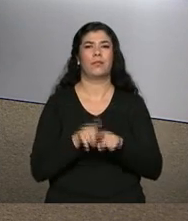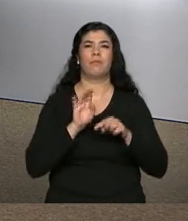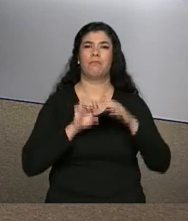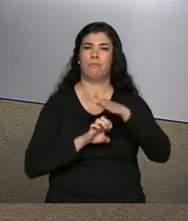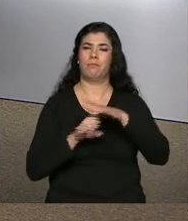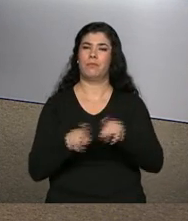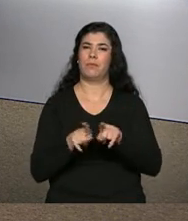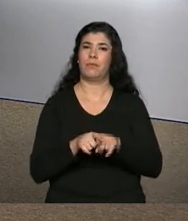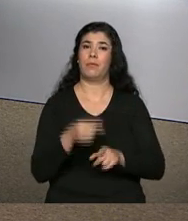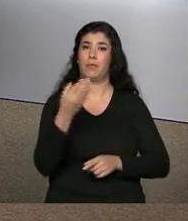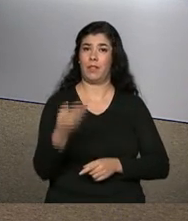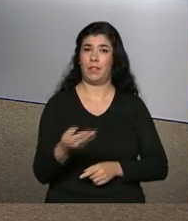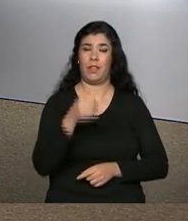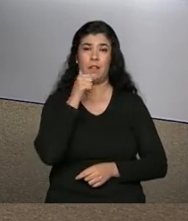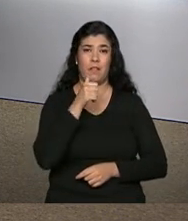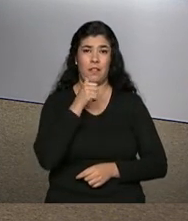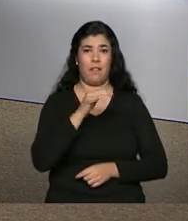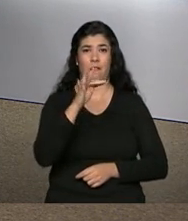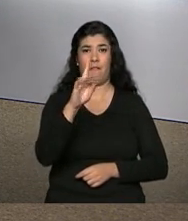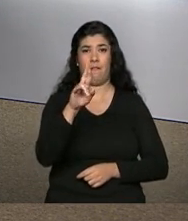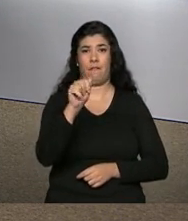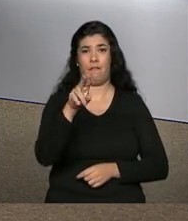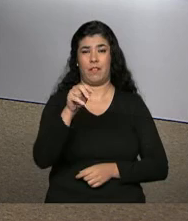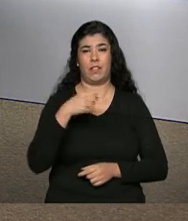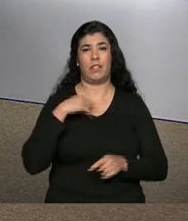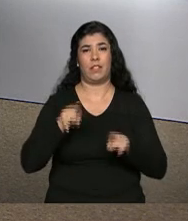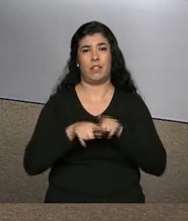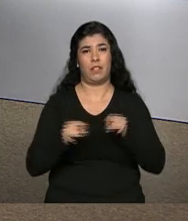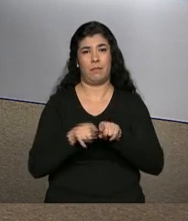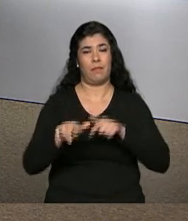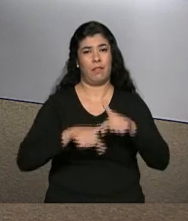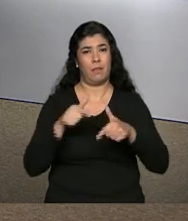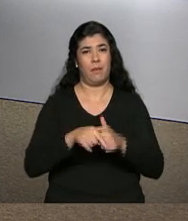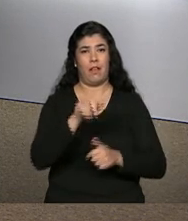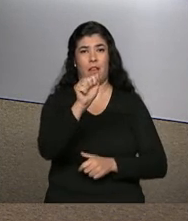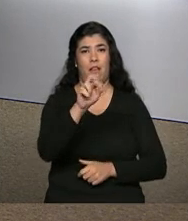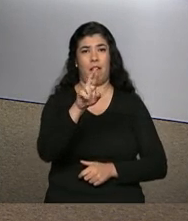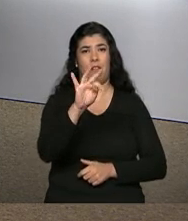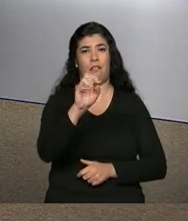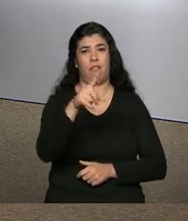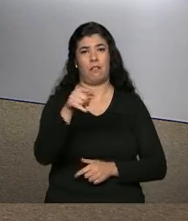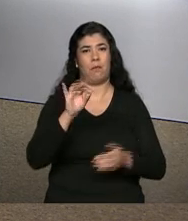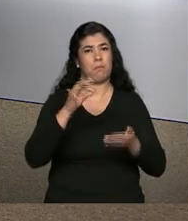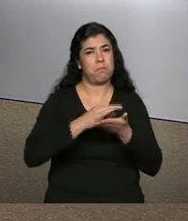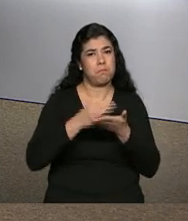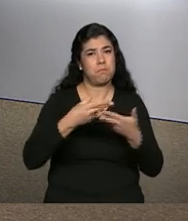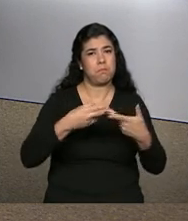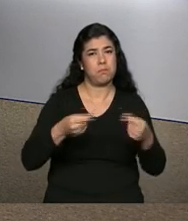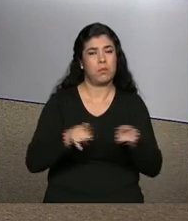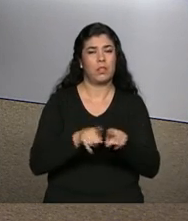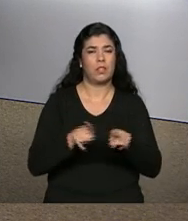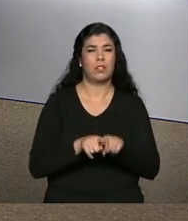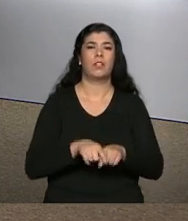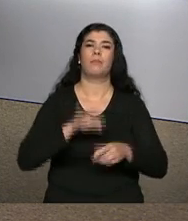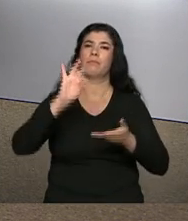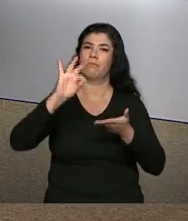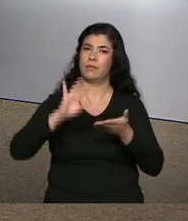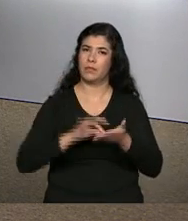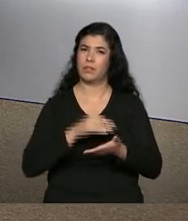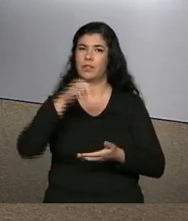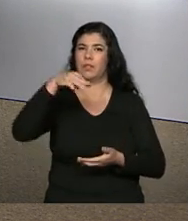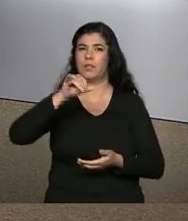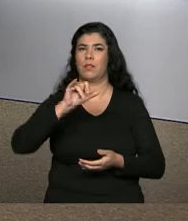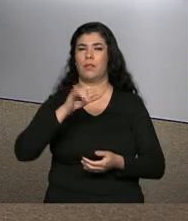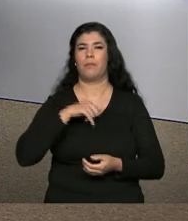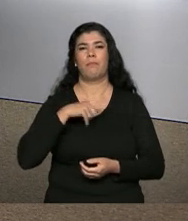E a dona Francisca dos Santos, artesã, é mais uma brasileira que decidiu se cadastrar como microempreendedora individual e está cada